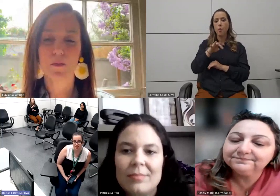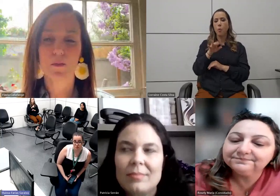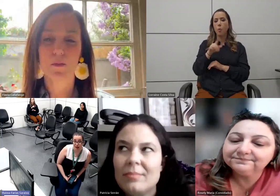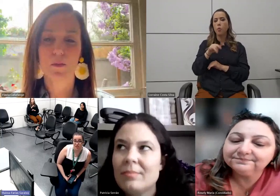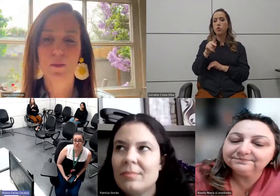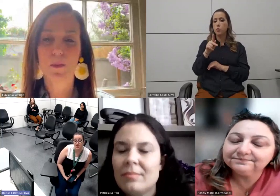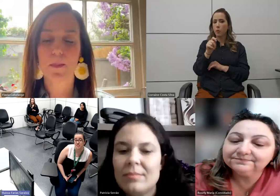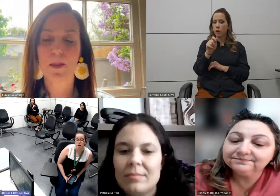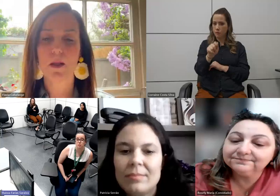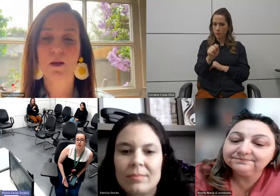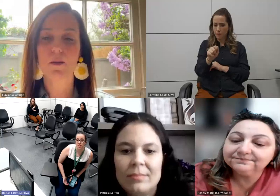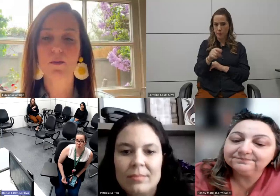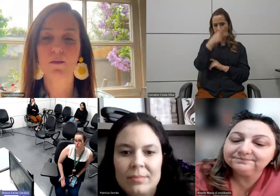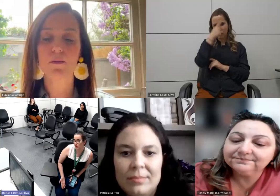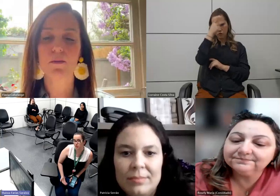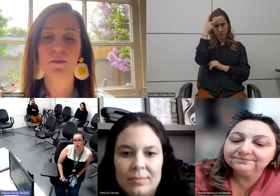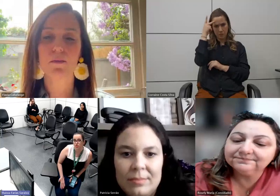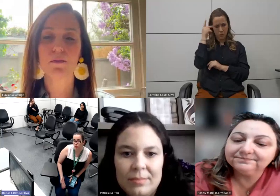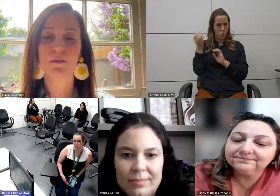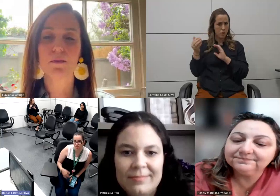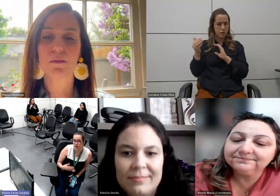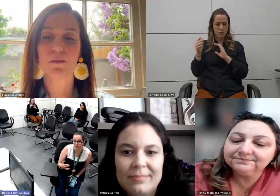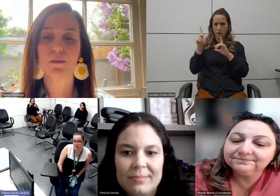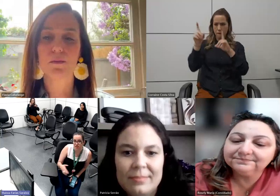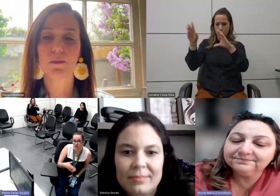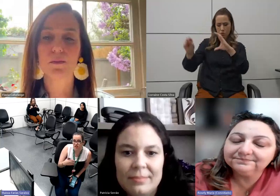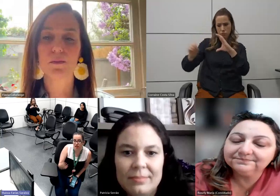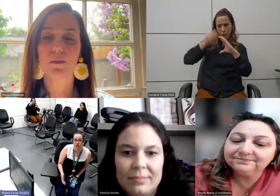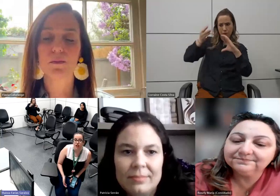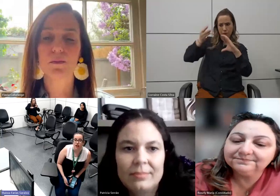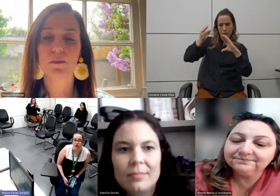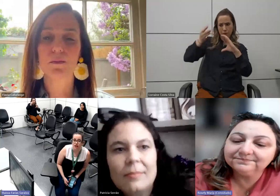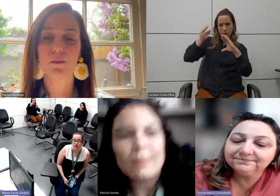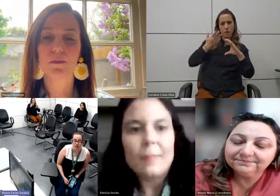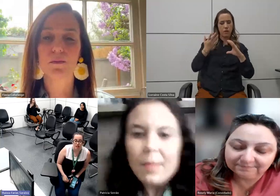imagem sem saber o meu diagnóstico. ainda não estava